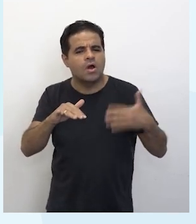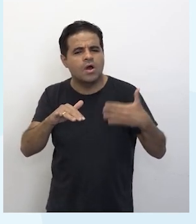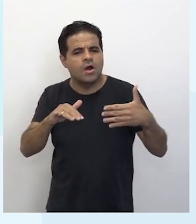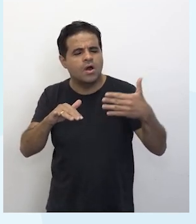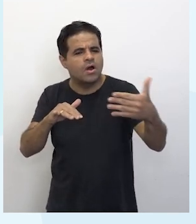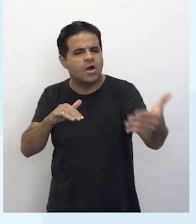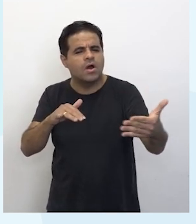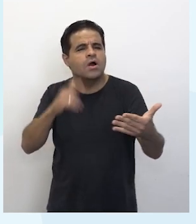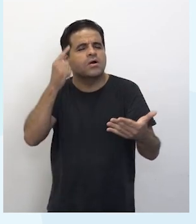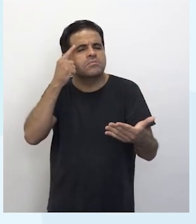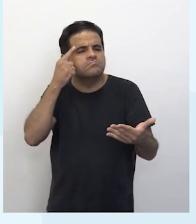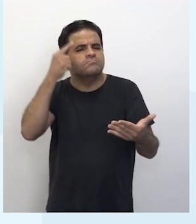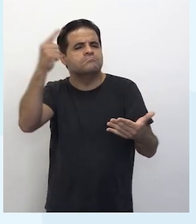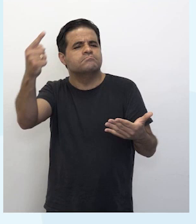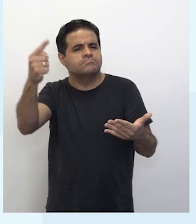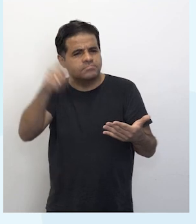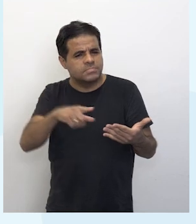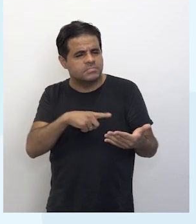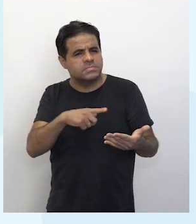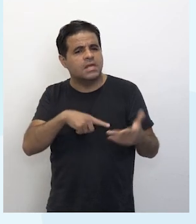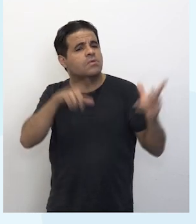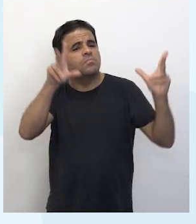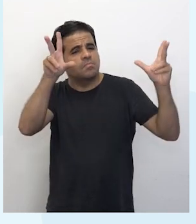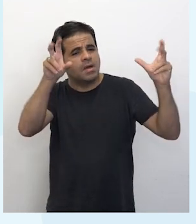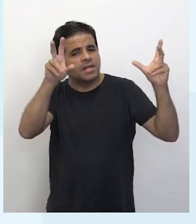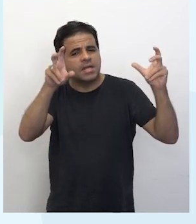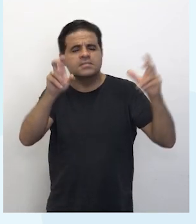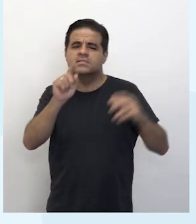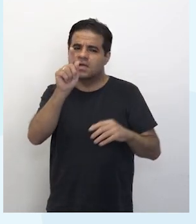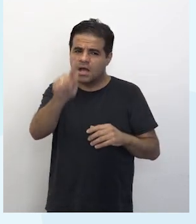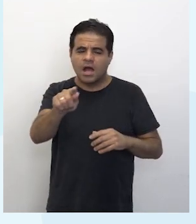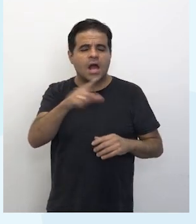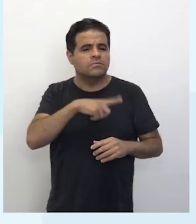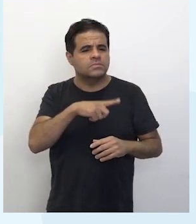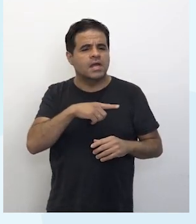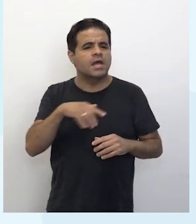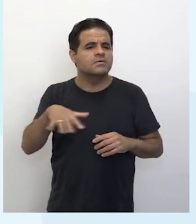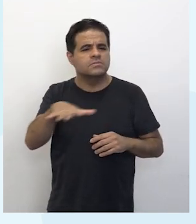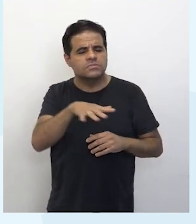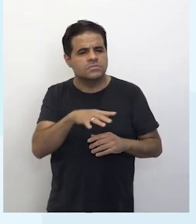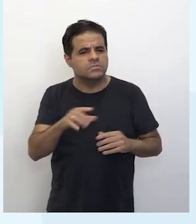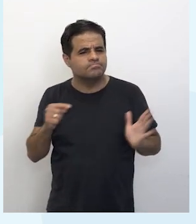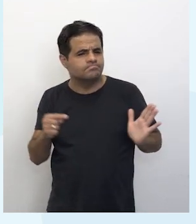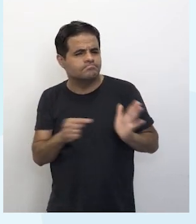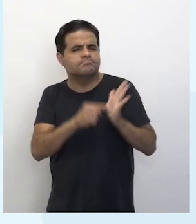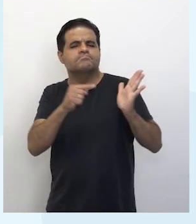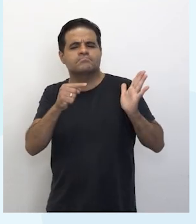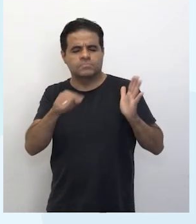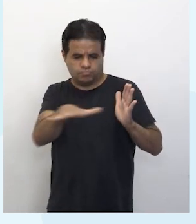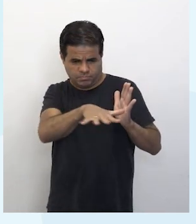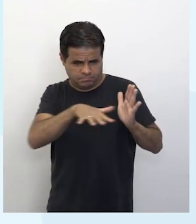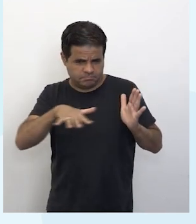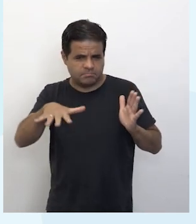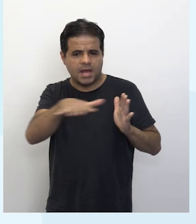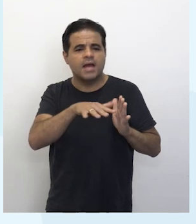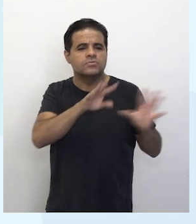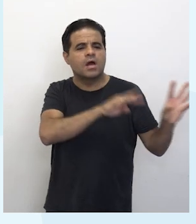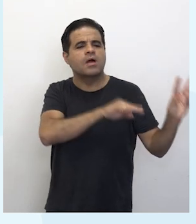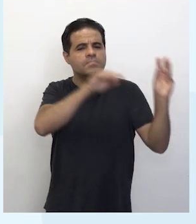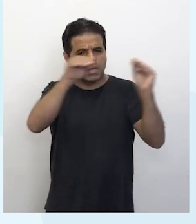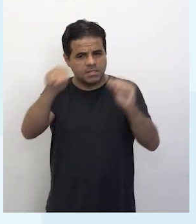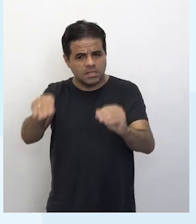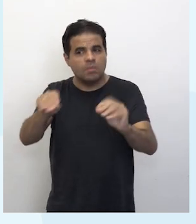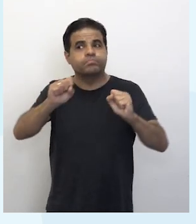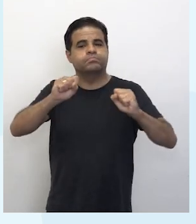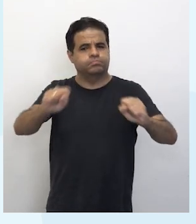um lugar para outro, tem uma questão, tem um ponto que é do espaço, que essas migrações podem